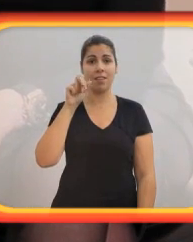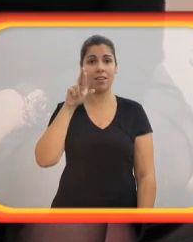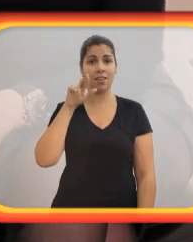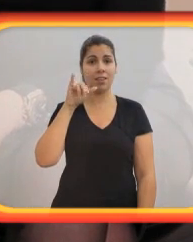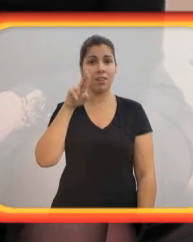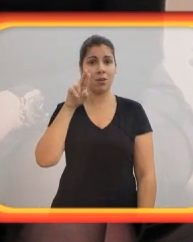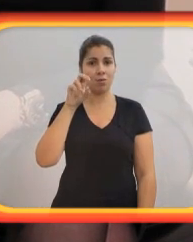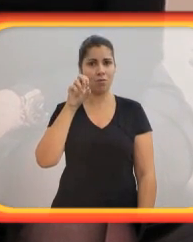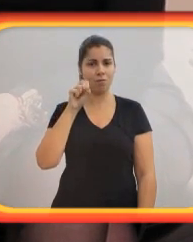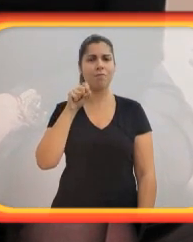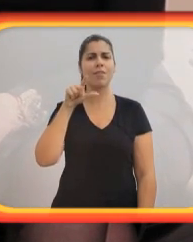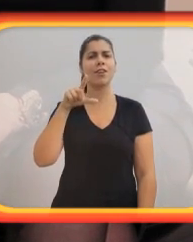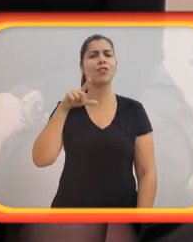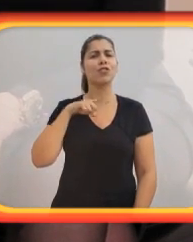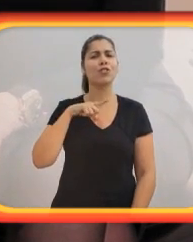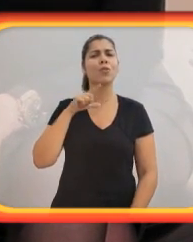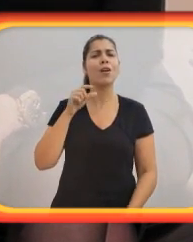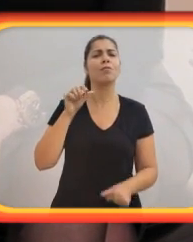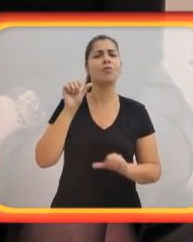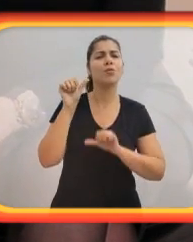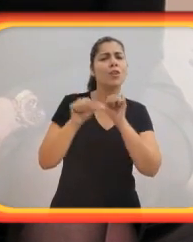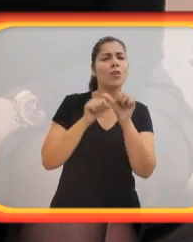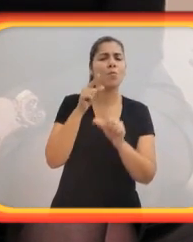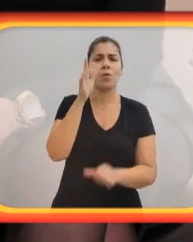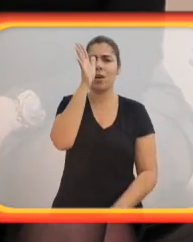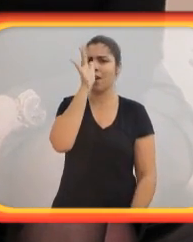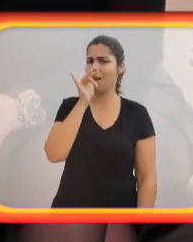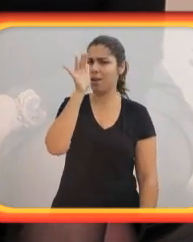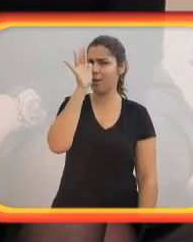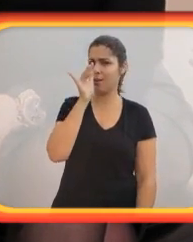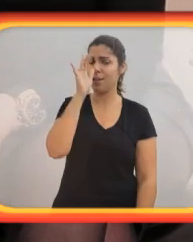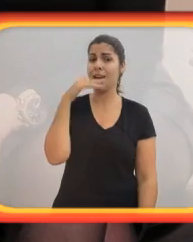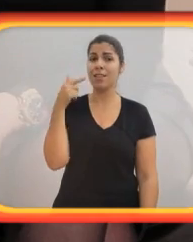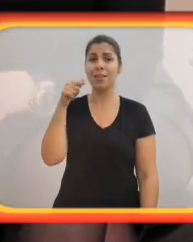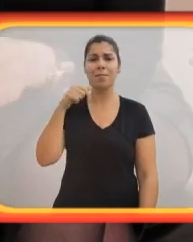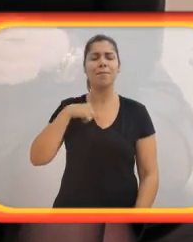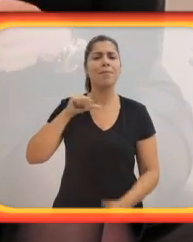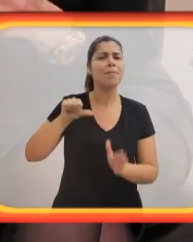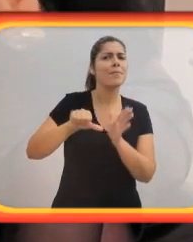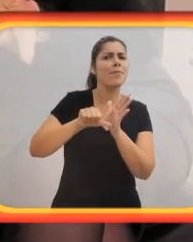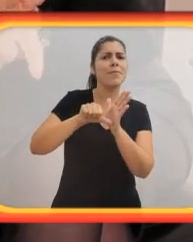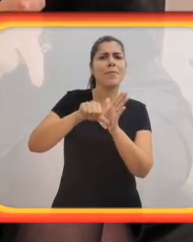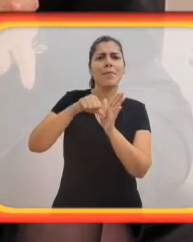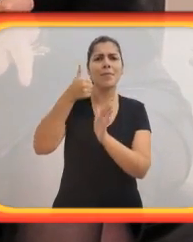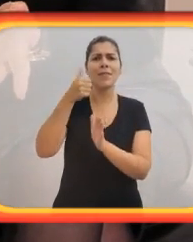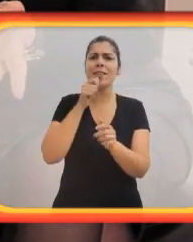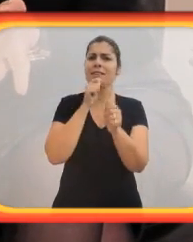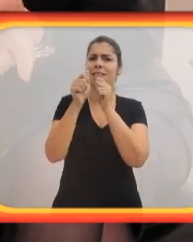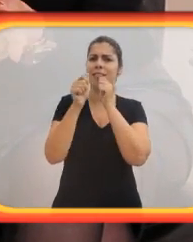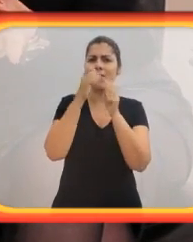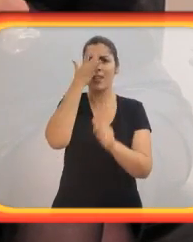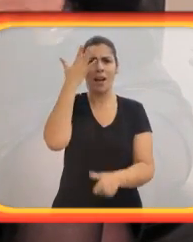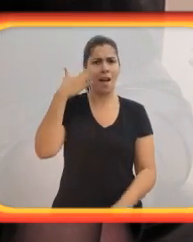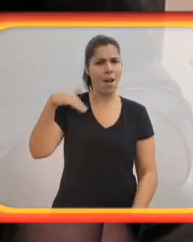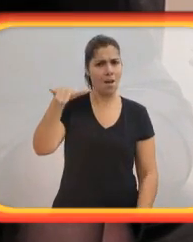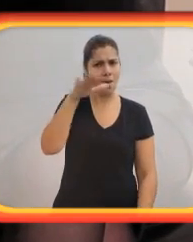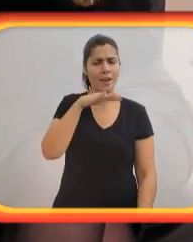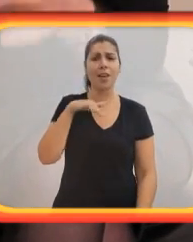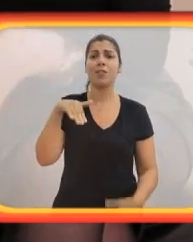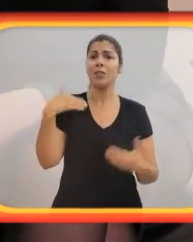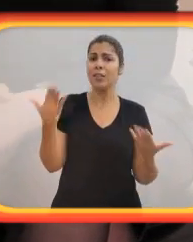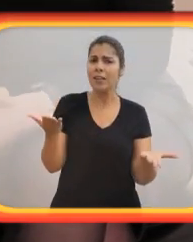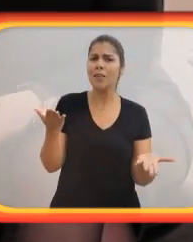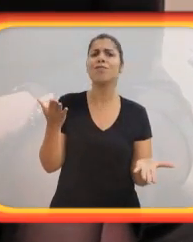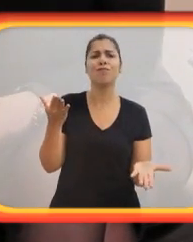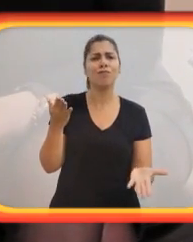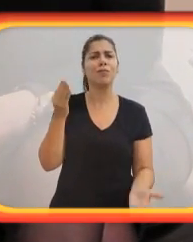primeira entrevista, imagine você, foi com uma família que achava que tinha um violino raro,